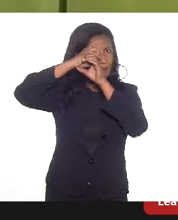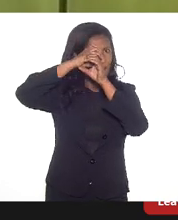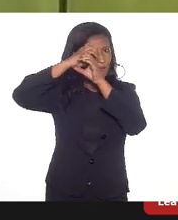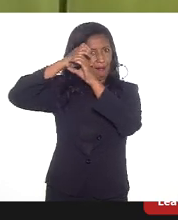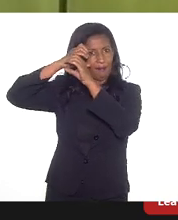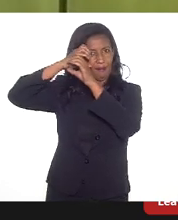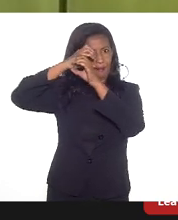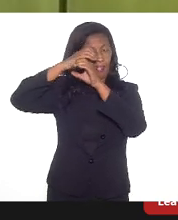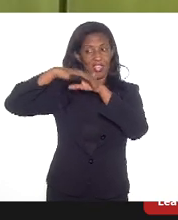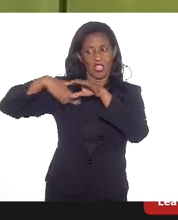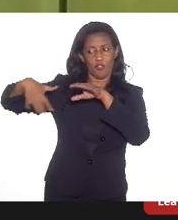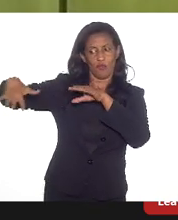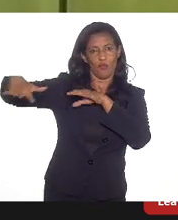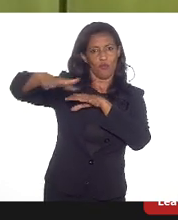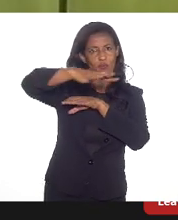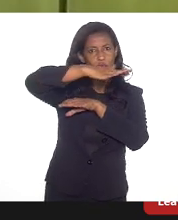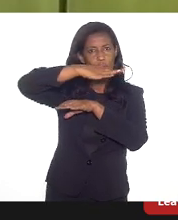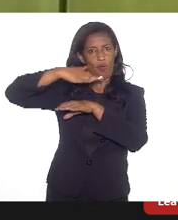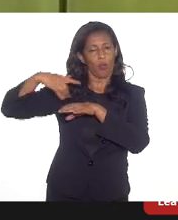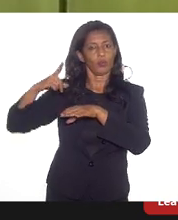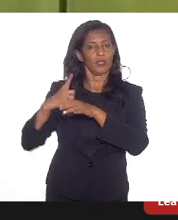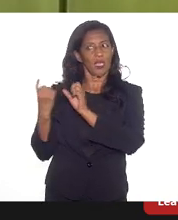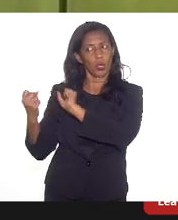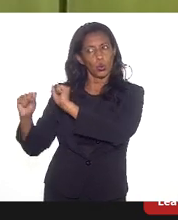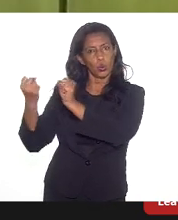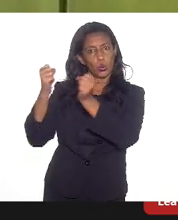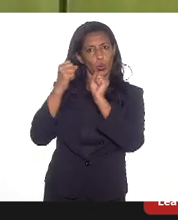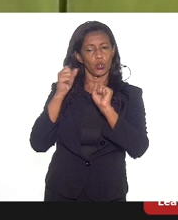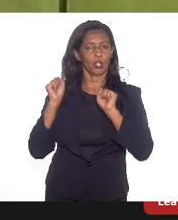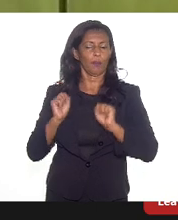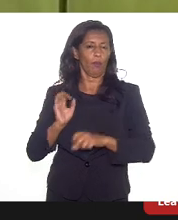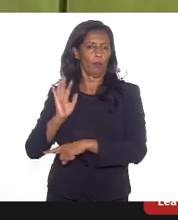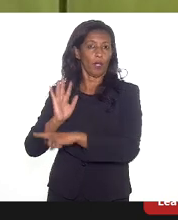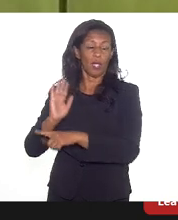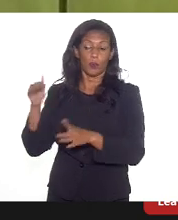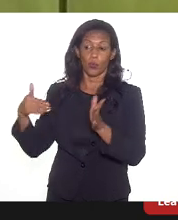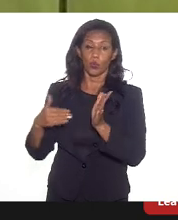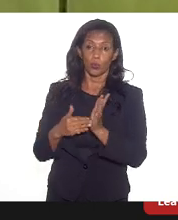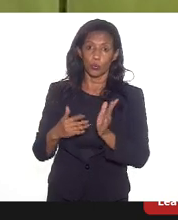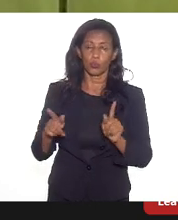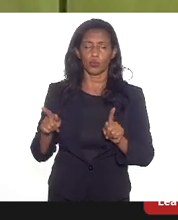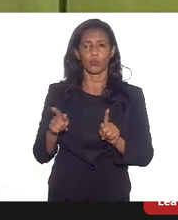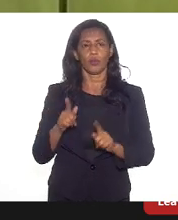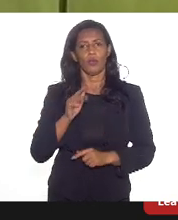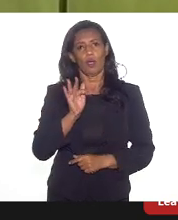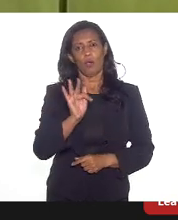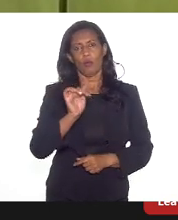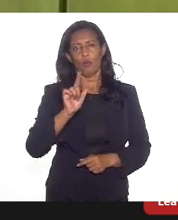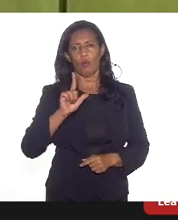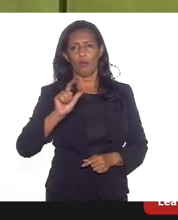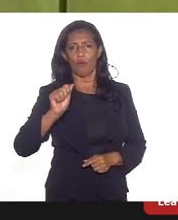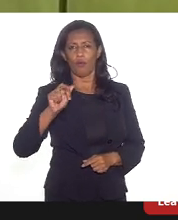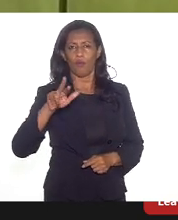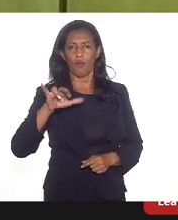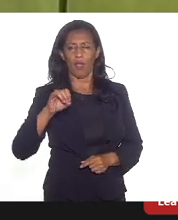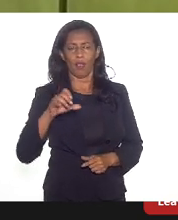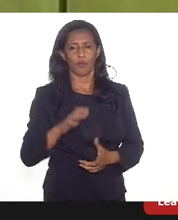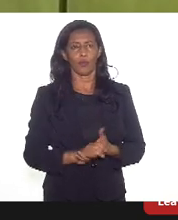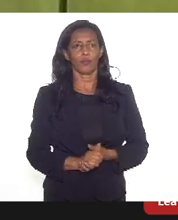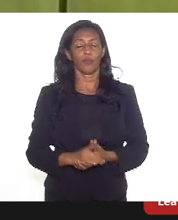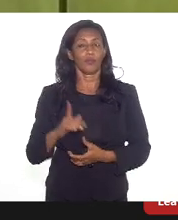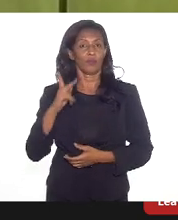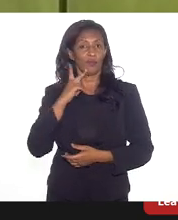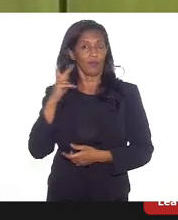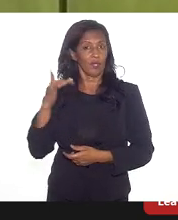podem se instalar como fornecedora delas. E, por último, ao Flávio, sobre o complexo lá da